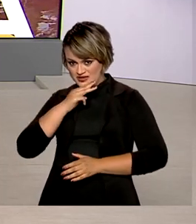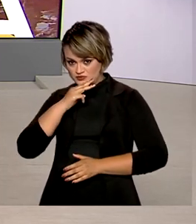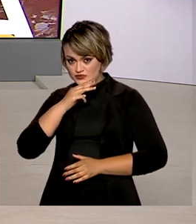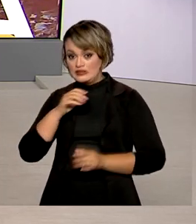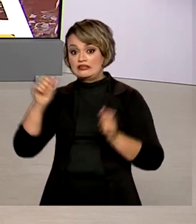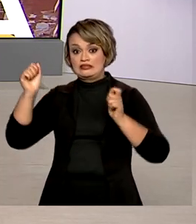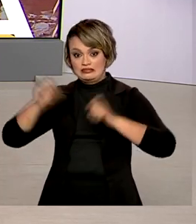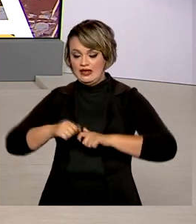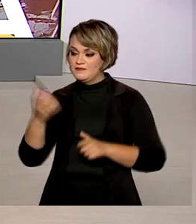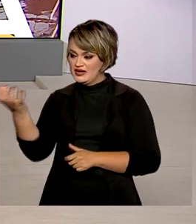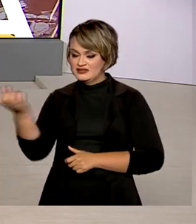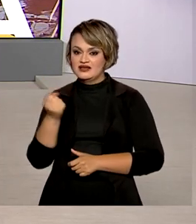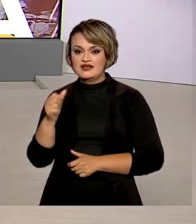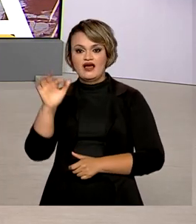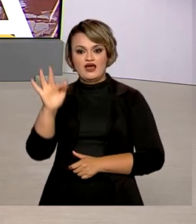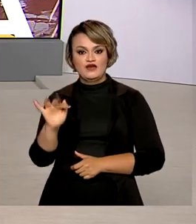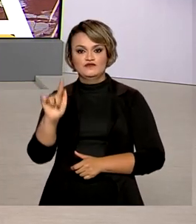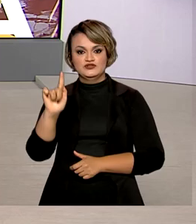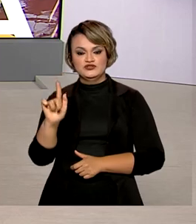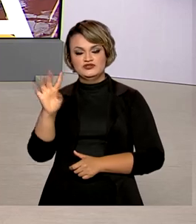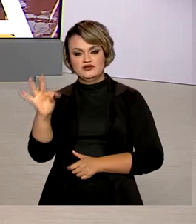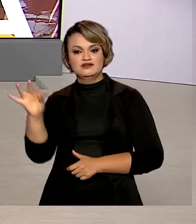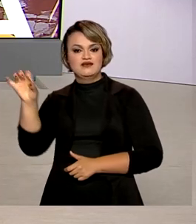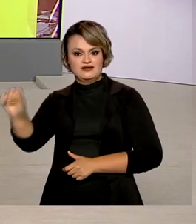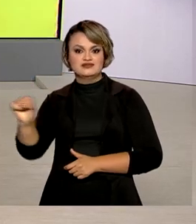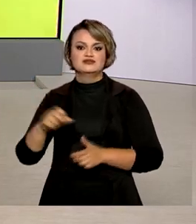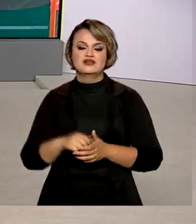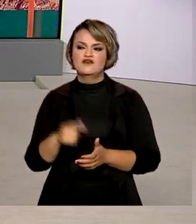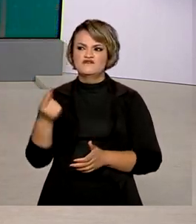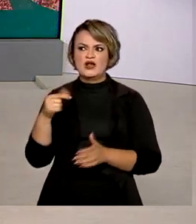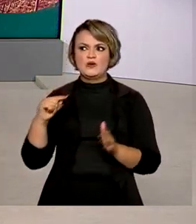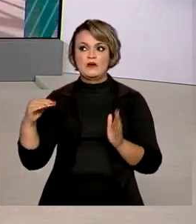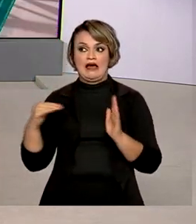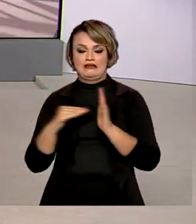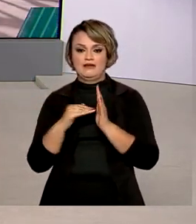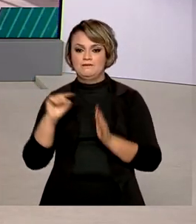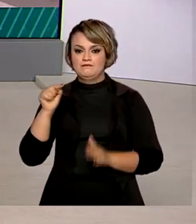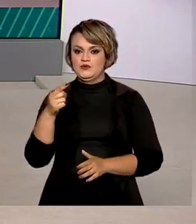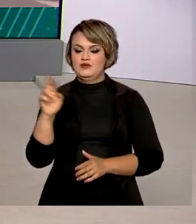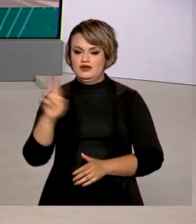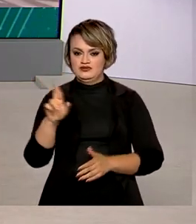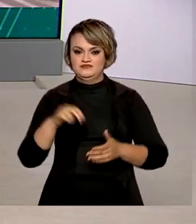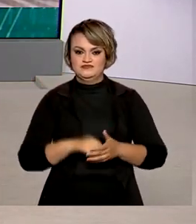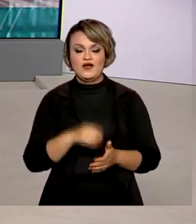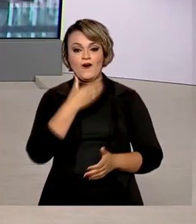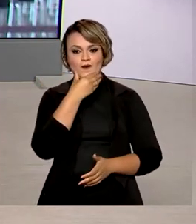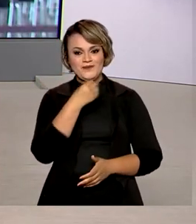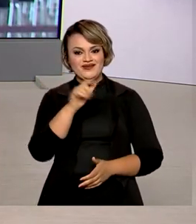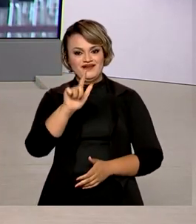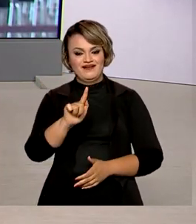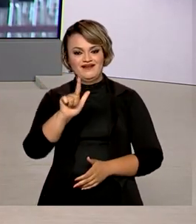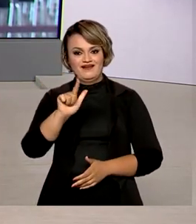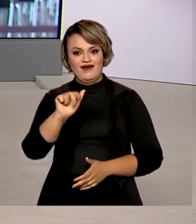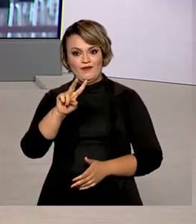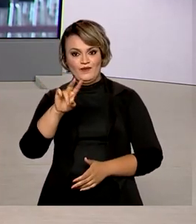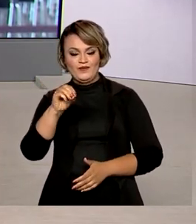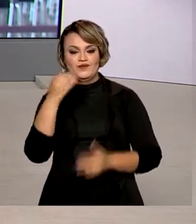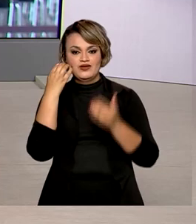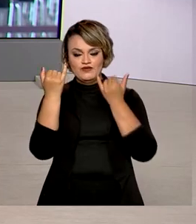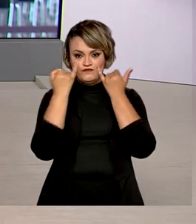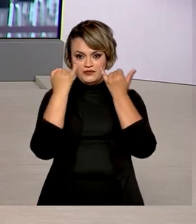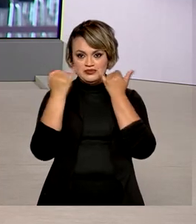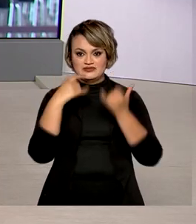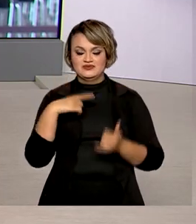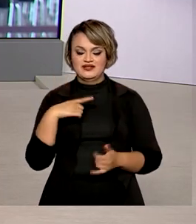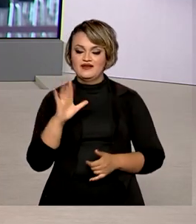pagamento do saque extraordinário do FGTS no valor de até mil reais. O repórter Glauco de Queiroz tem mais informações